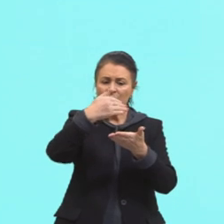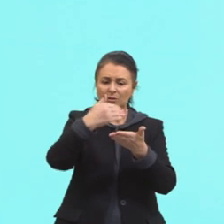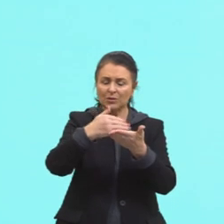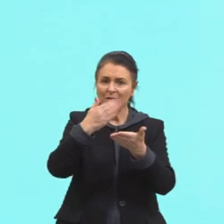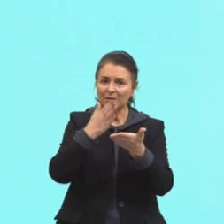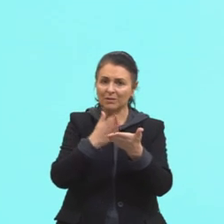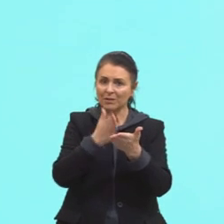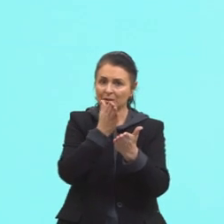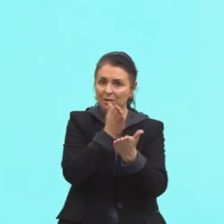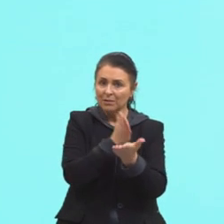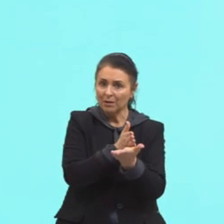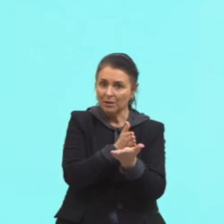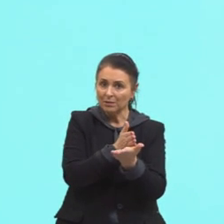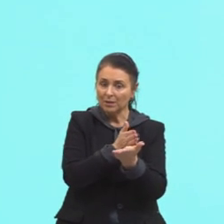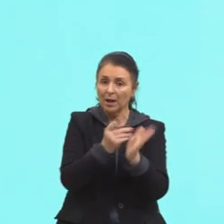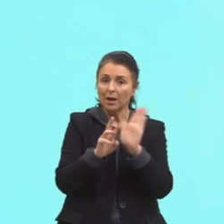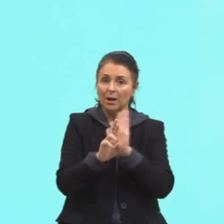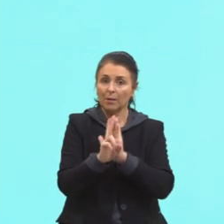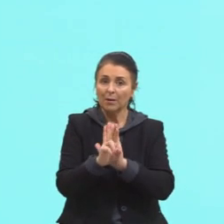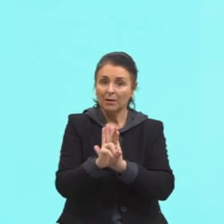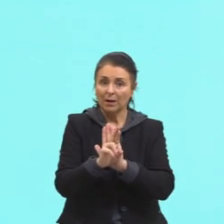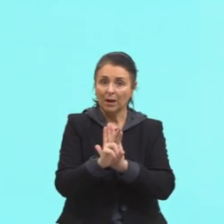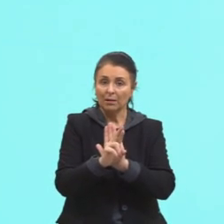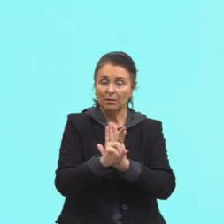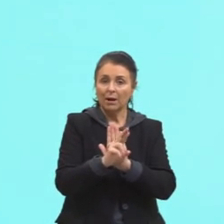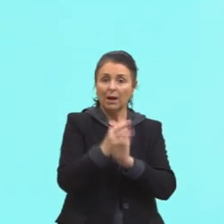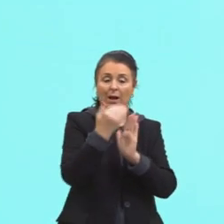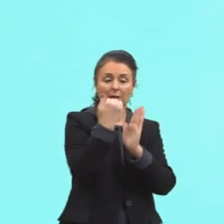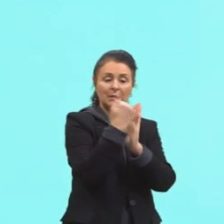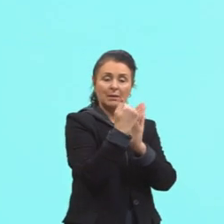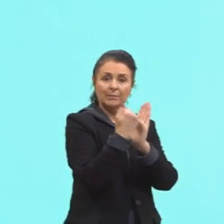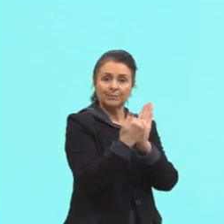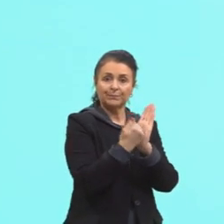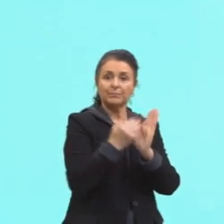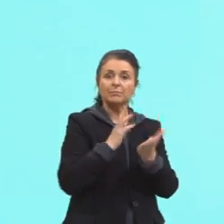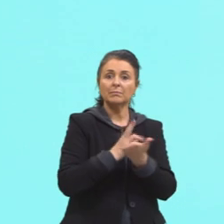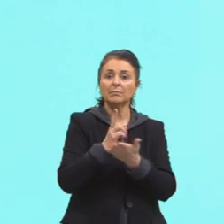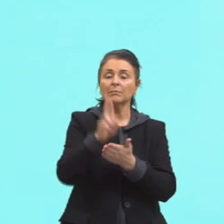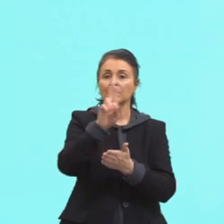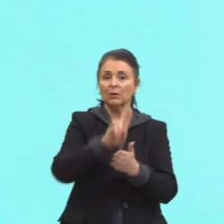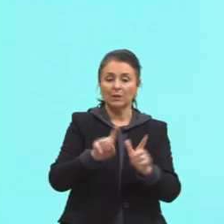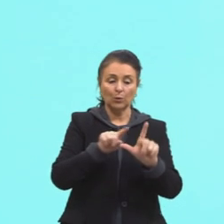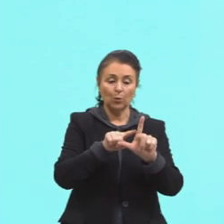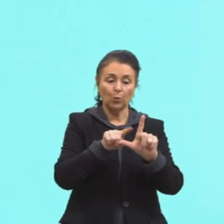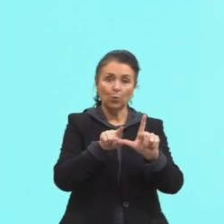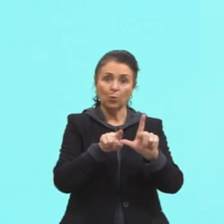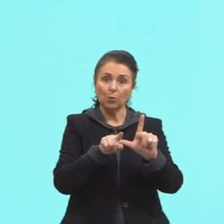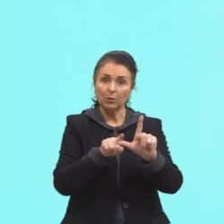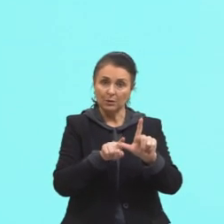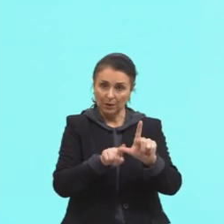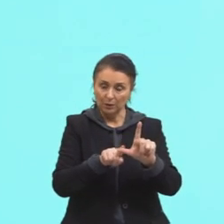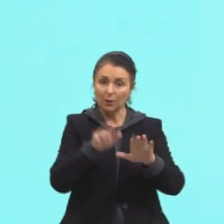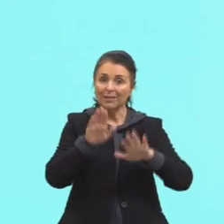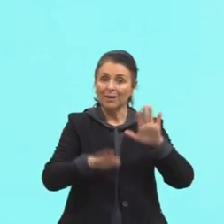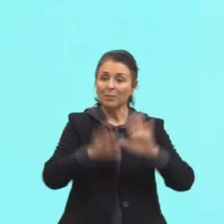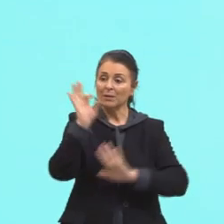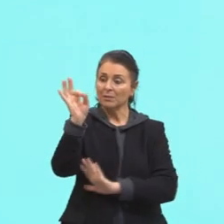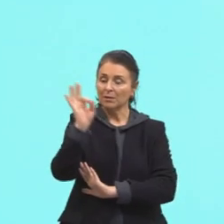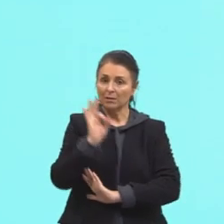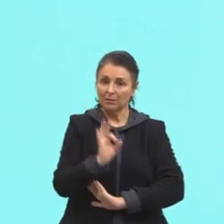categorias que estão aqui identificadas. Sempre os ângulos, eles são proporcionais às porcentagens